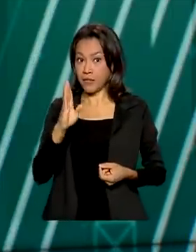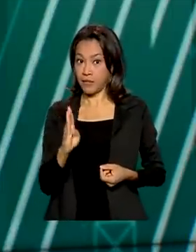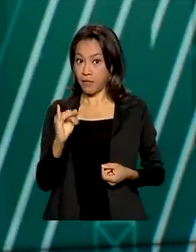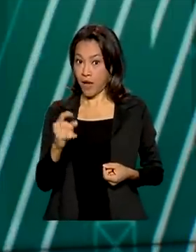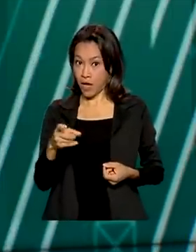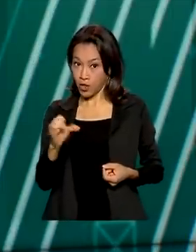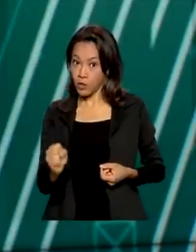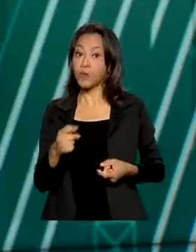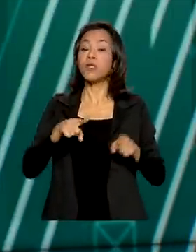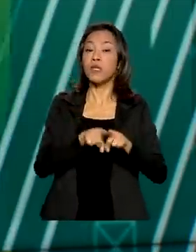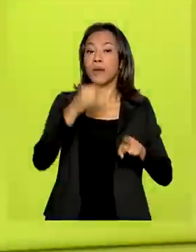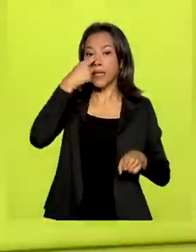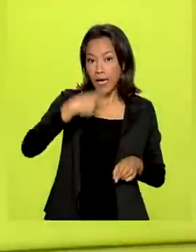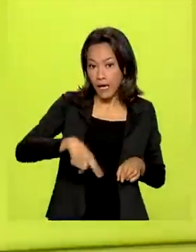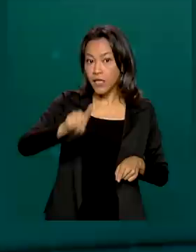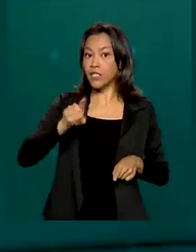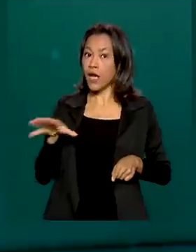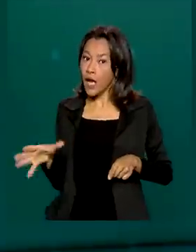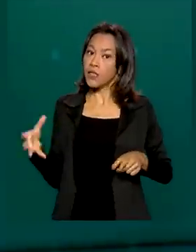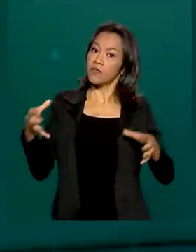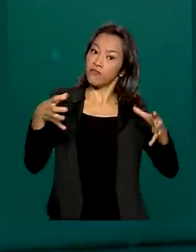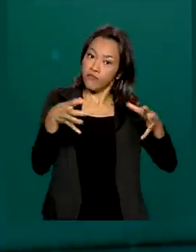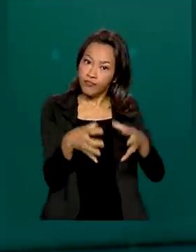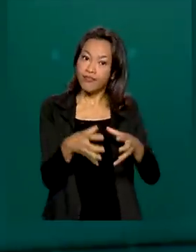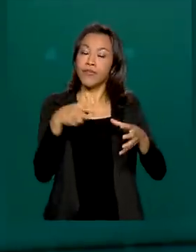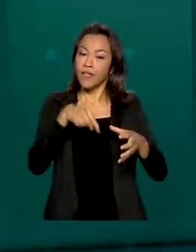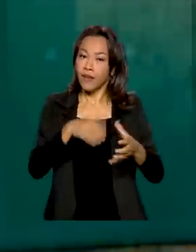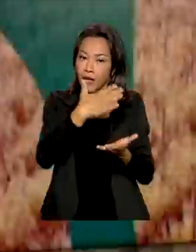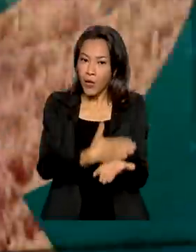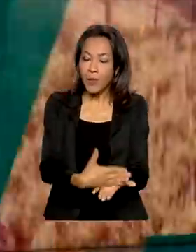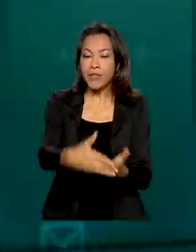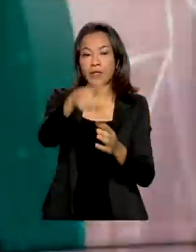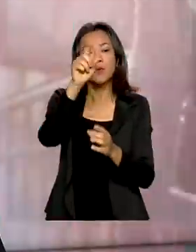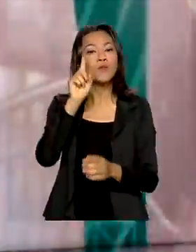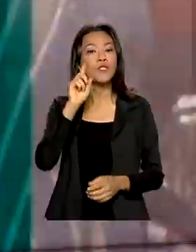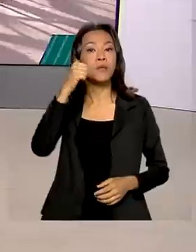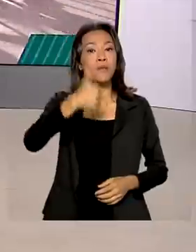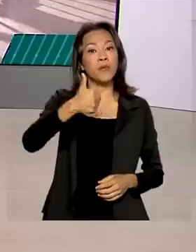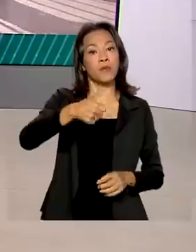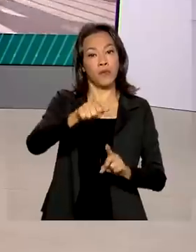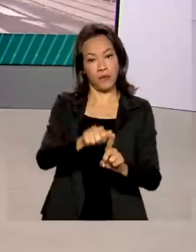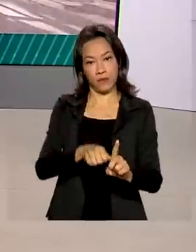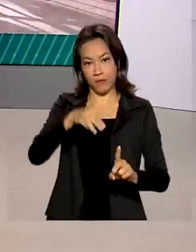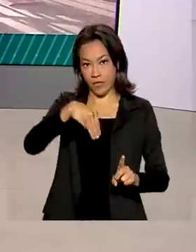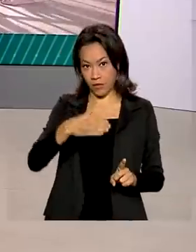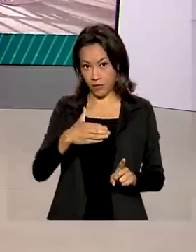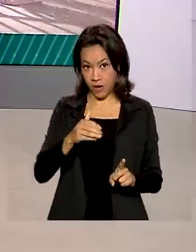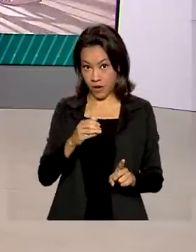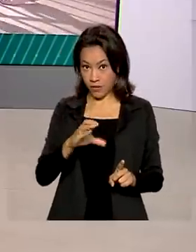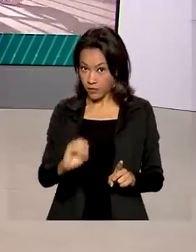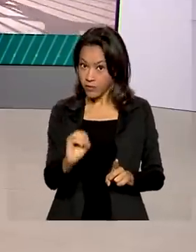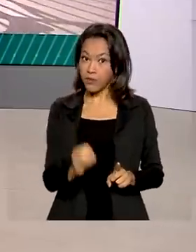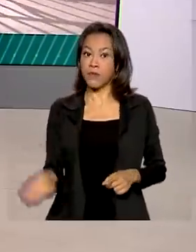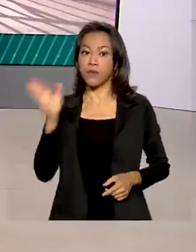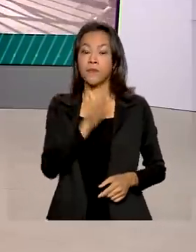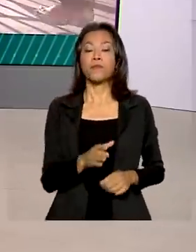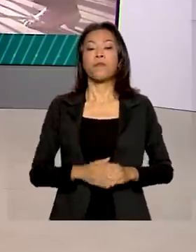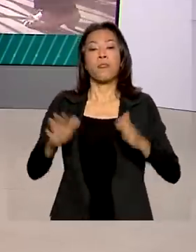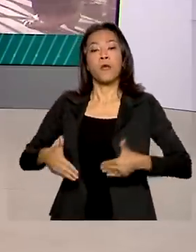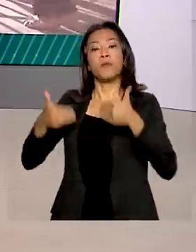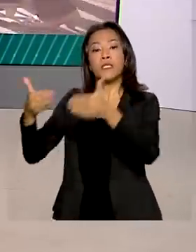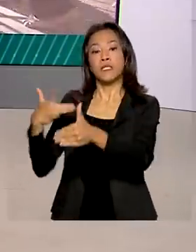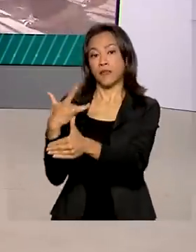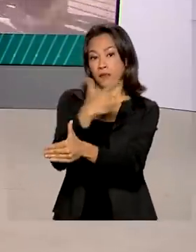demais regiões no órgão que iniciará as atividades até 1º de março. O Ministério da Saúde recebeu neste